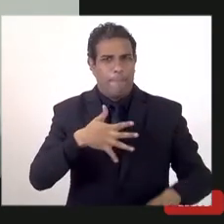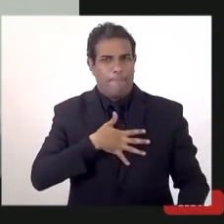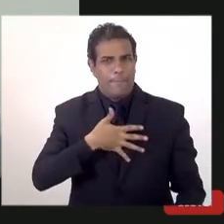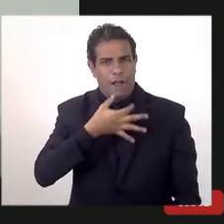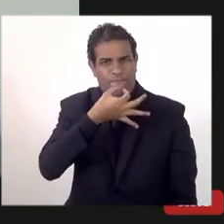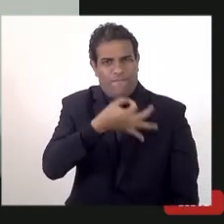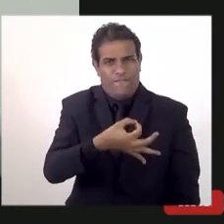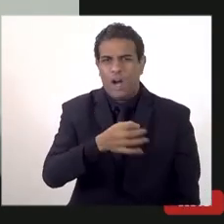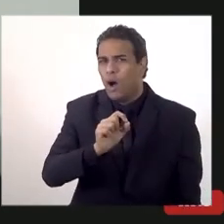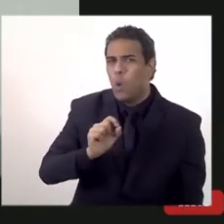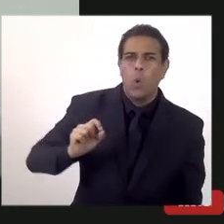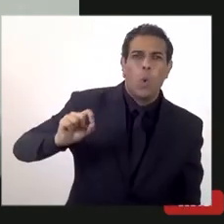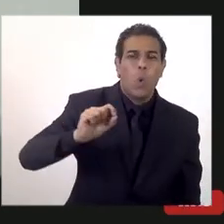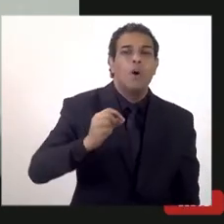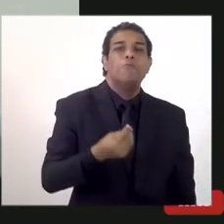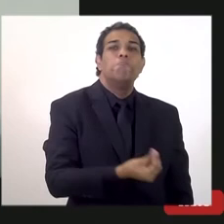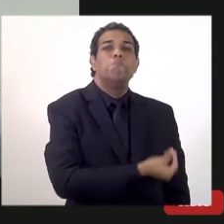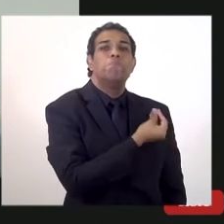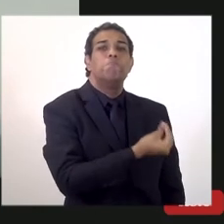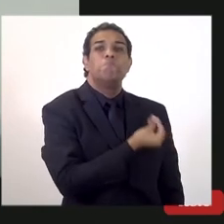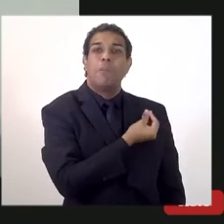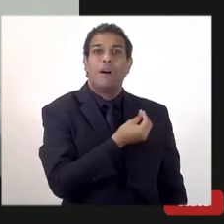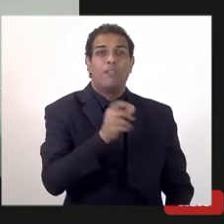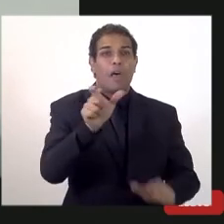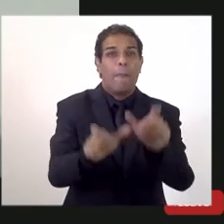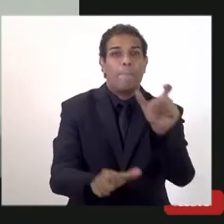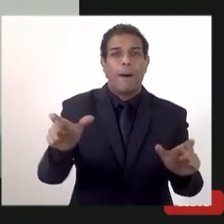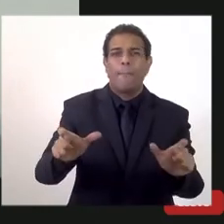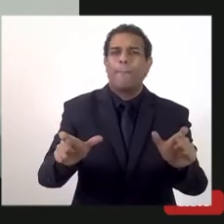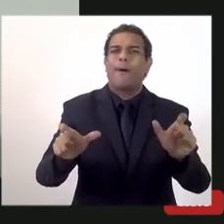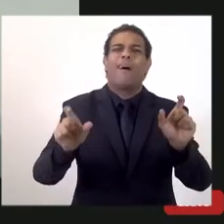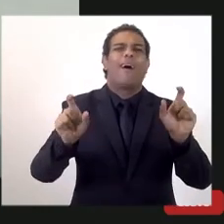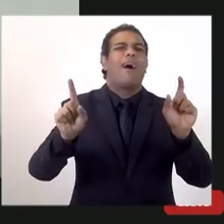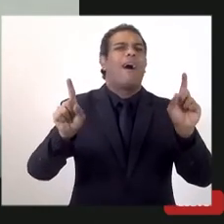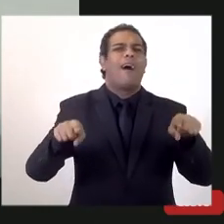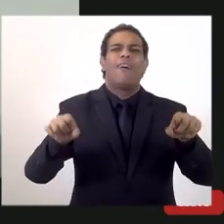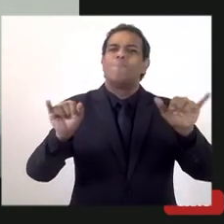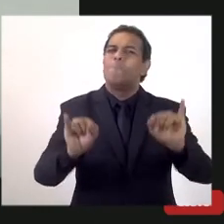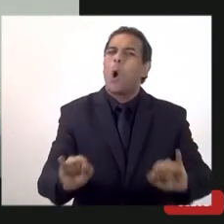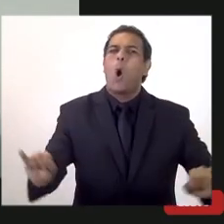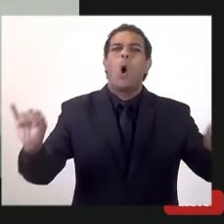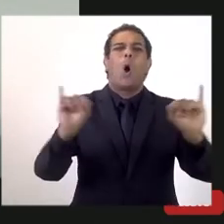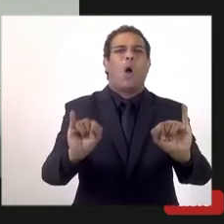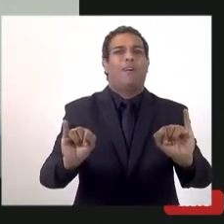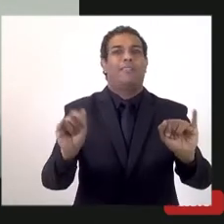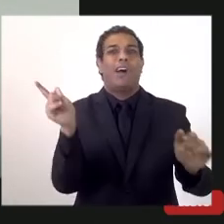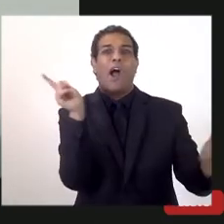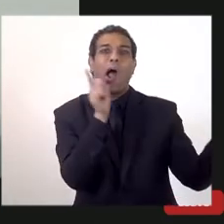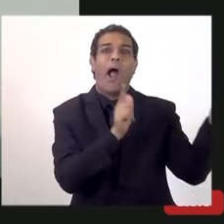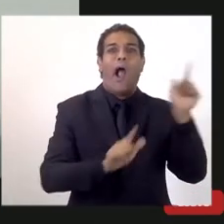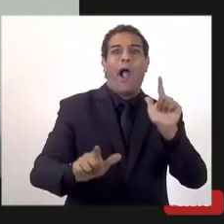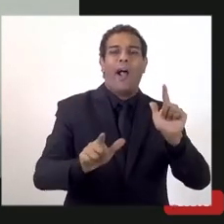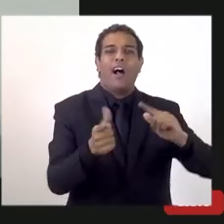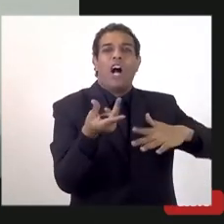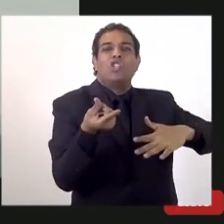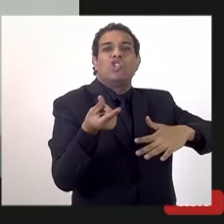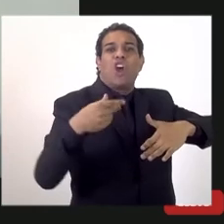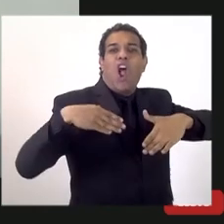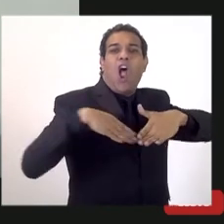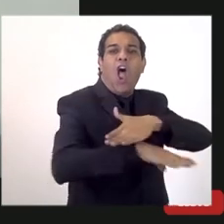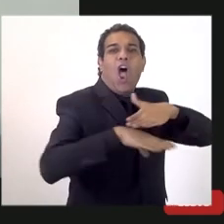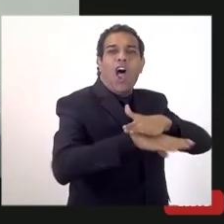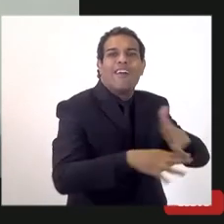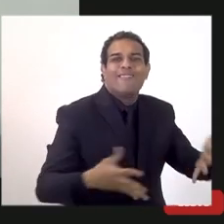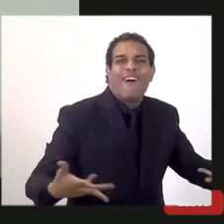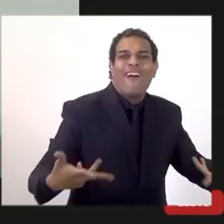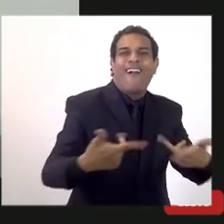exposição eu acho que a participação da sociedade civil é importante na estruturação desse fundo e essa